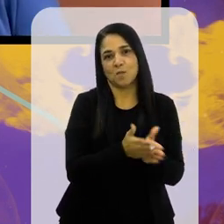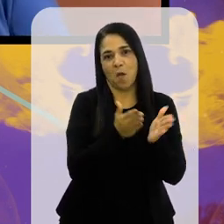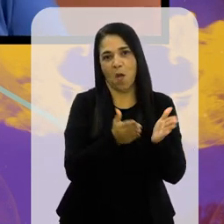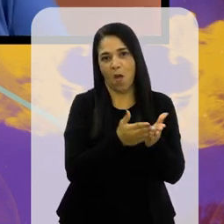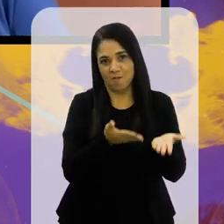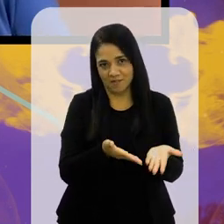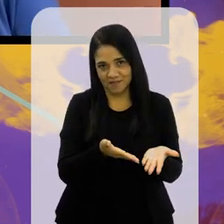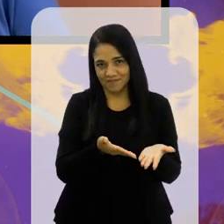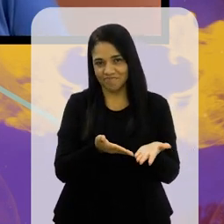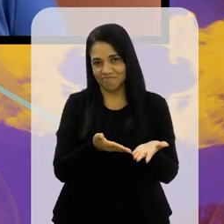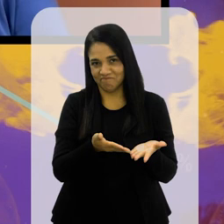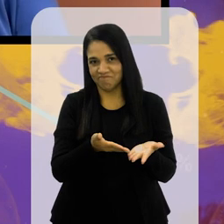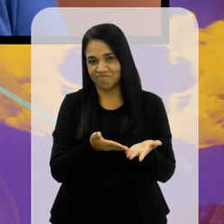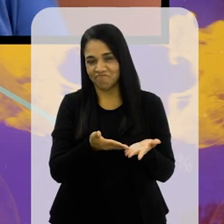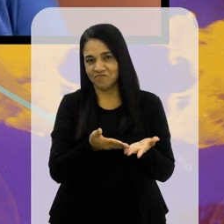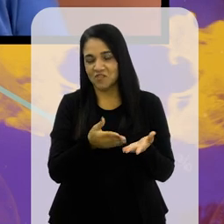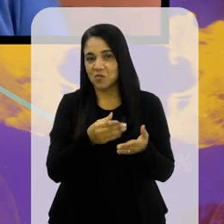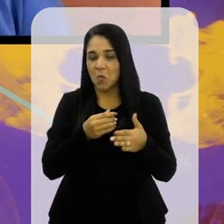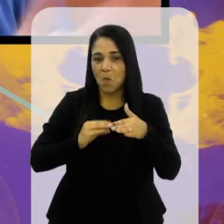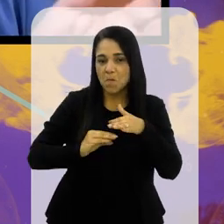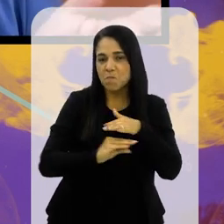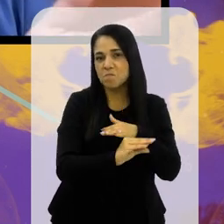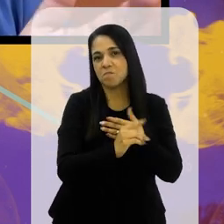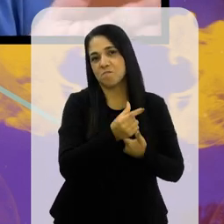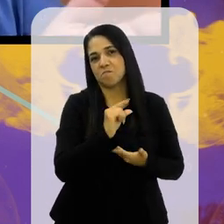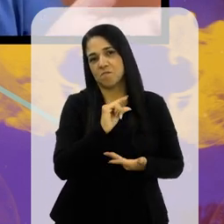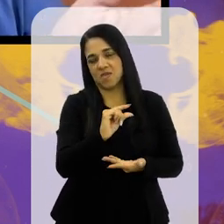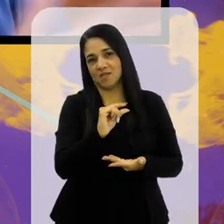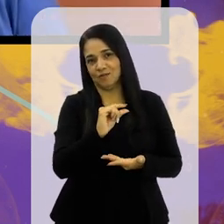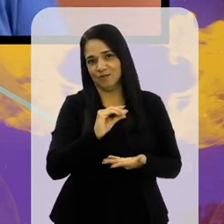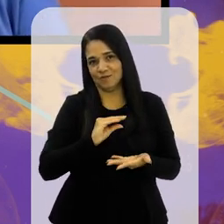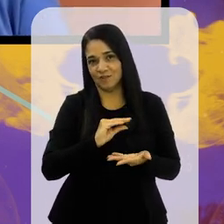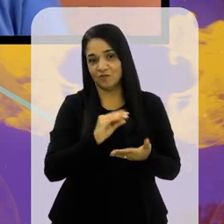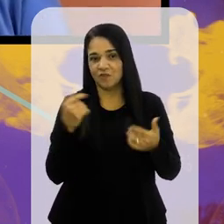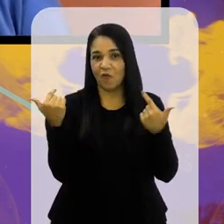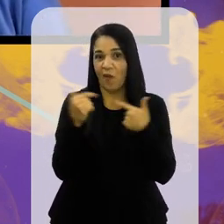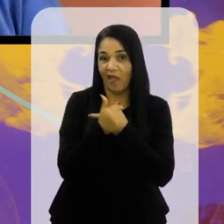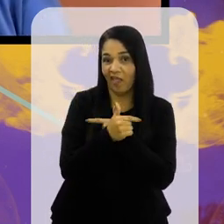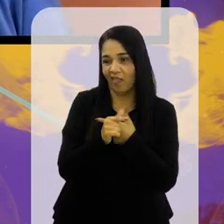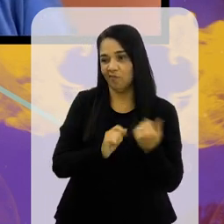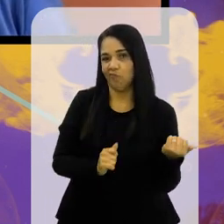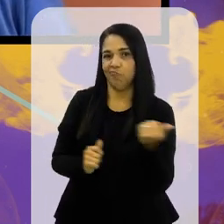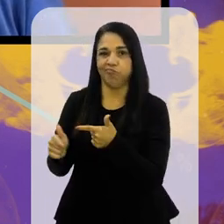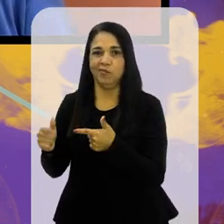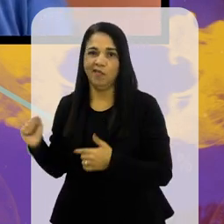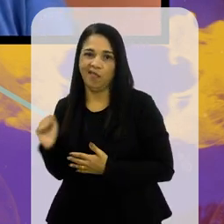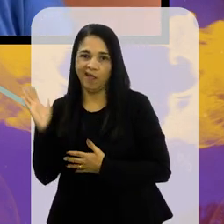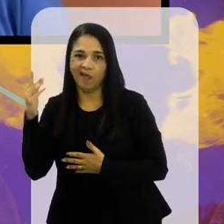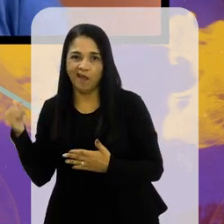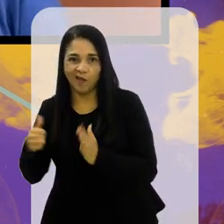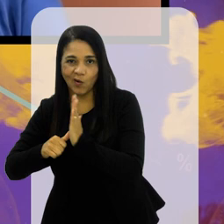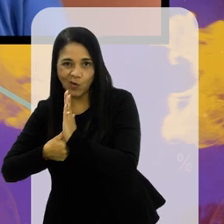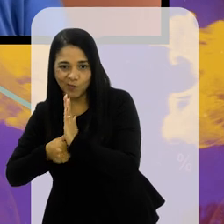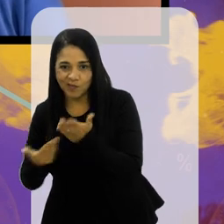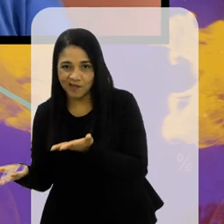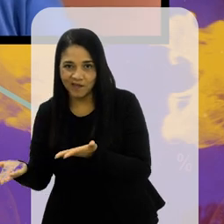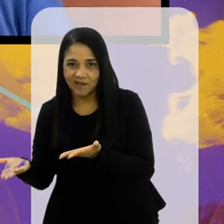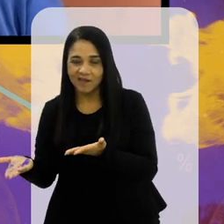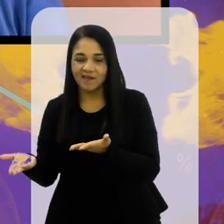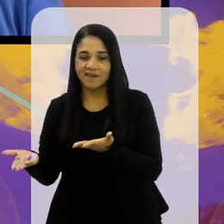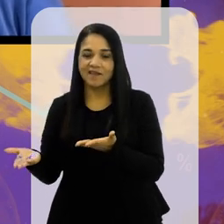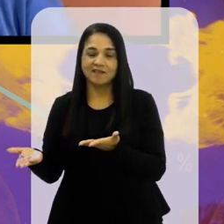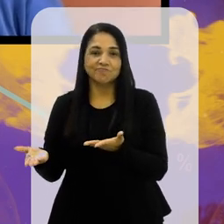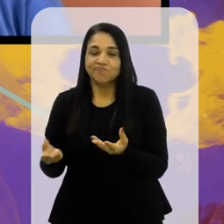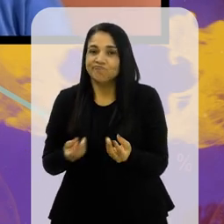pobres nessa aí. Os times de menor investimento vão morrer de rir, infelizmente. Mas é a